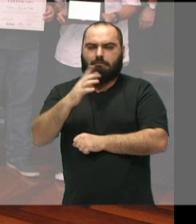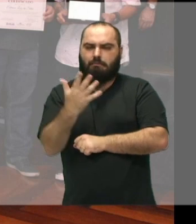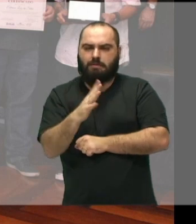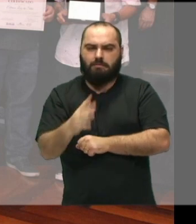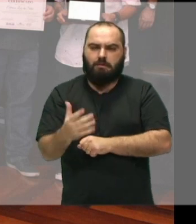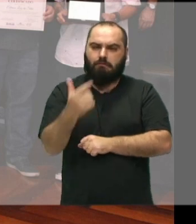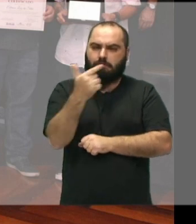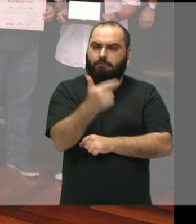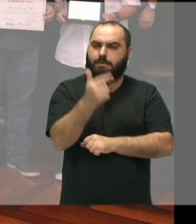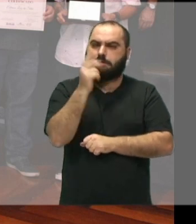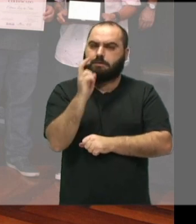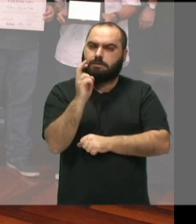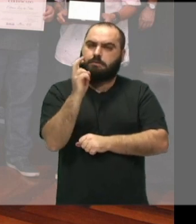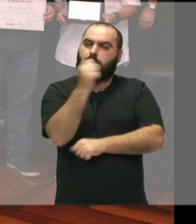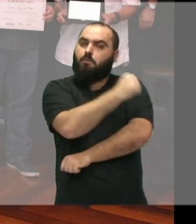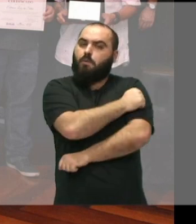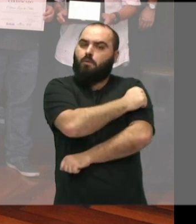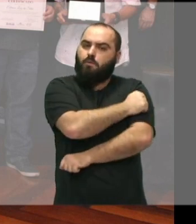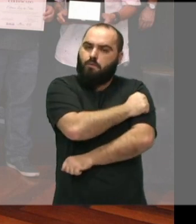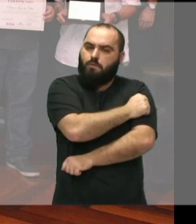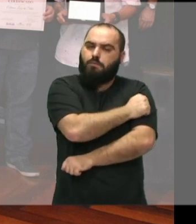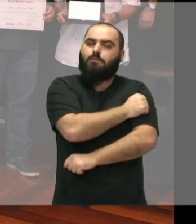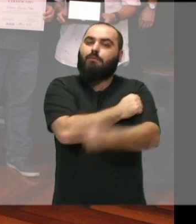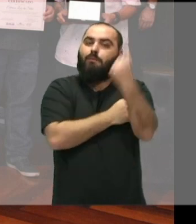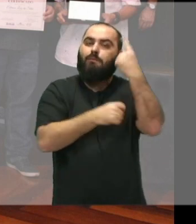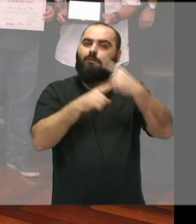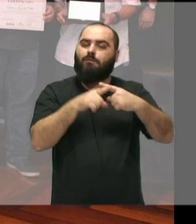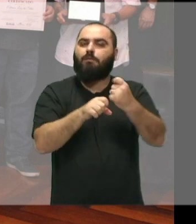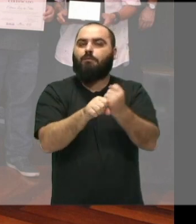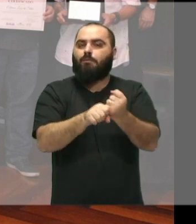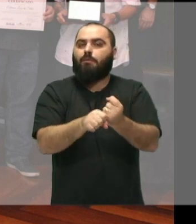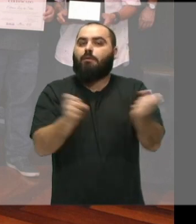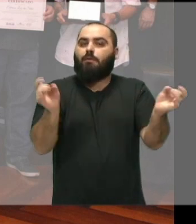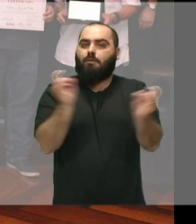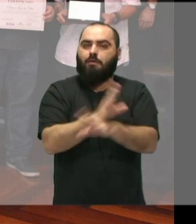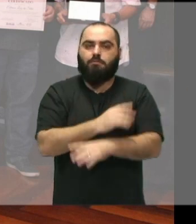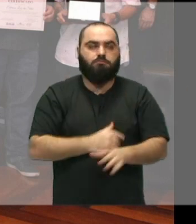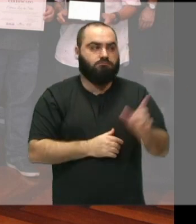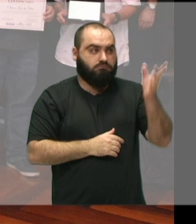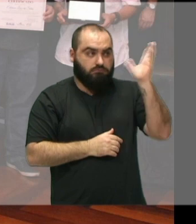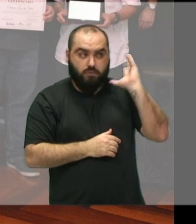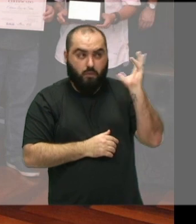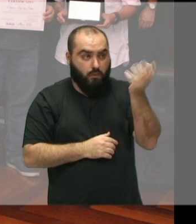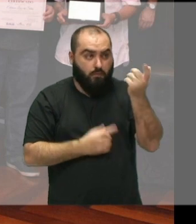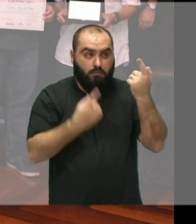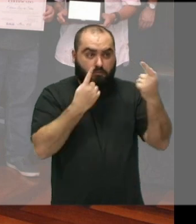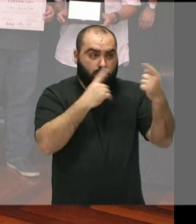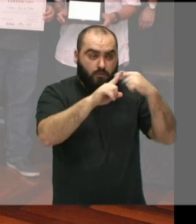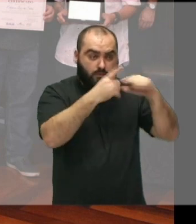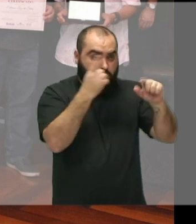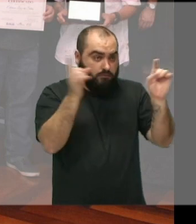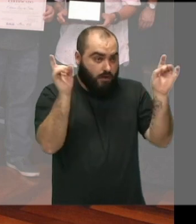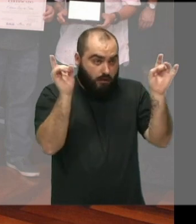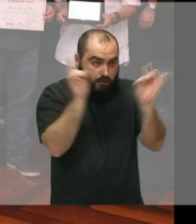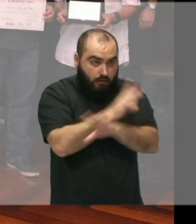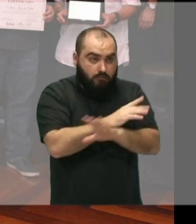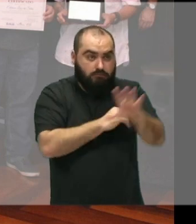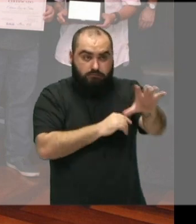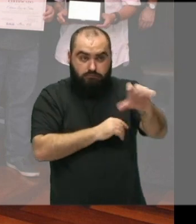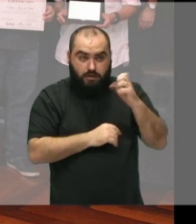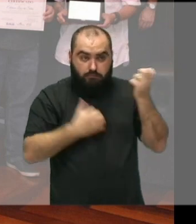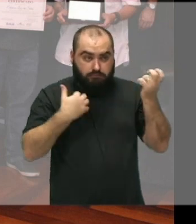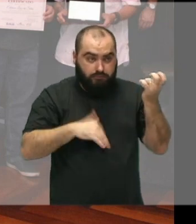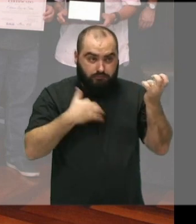25 alunos a cada ano, concluem o curso. Todos saem músicos prontos, aptos a pegar o seu